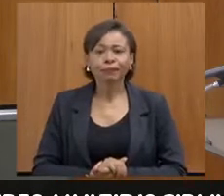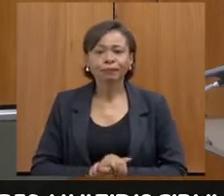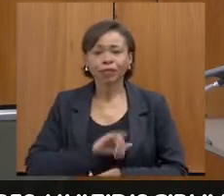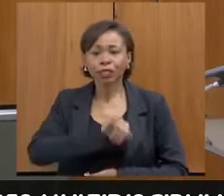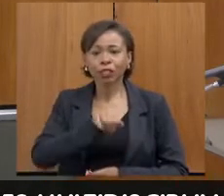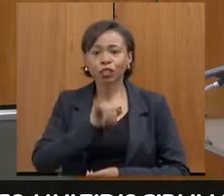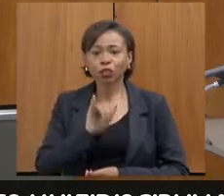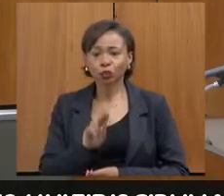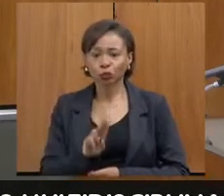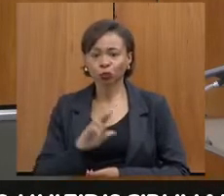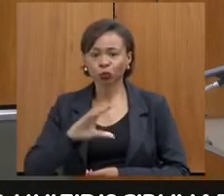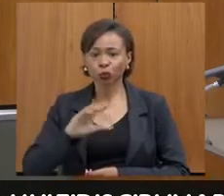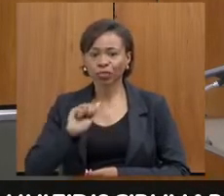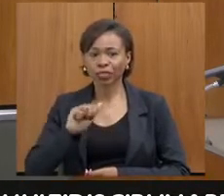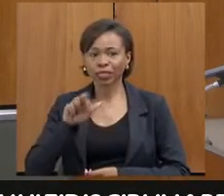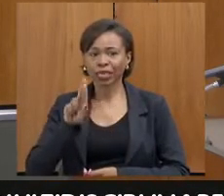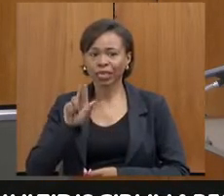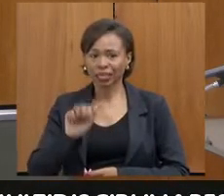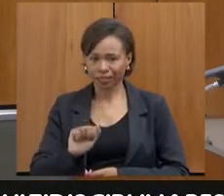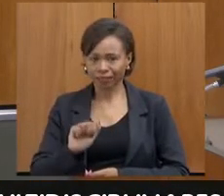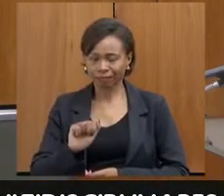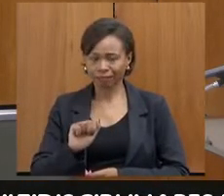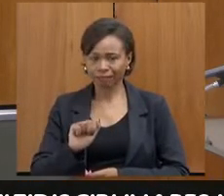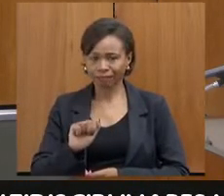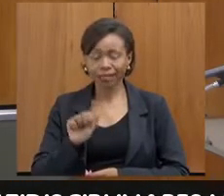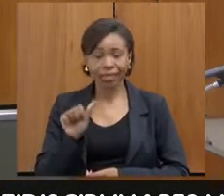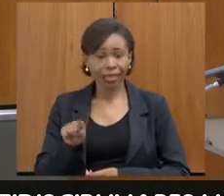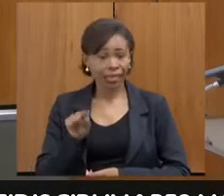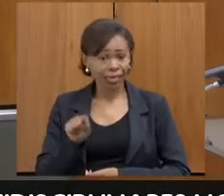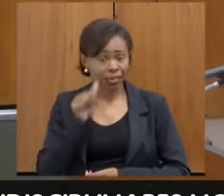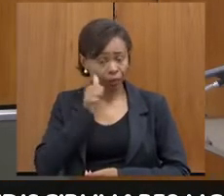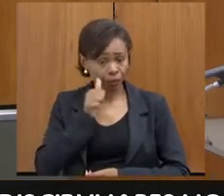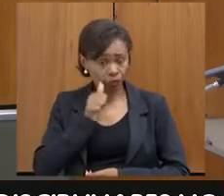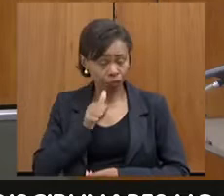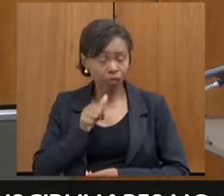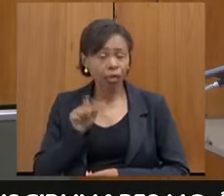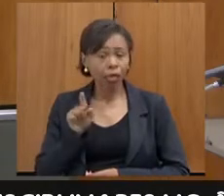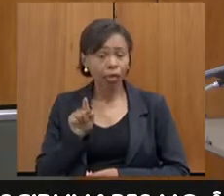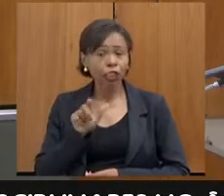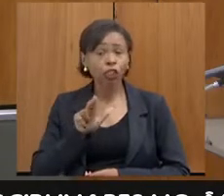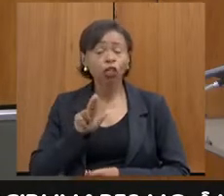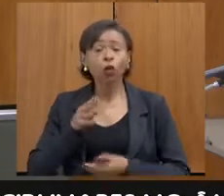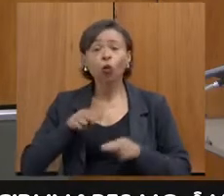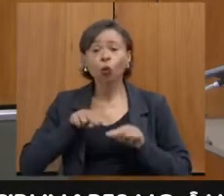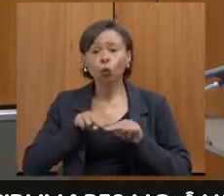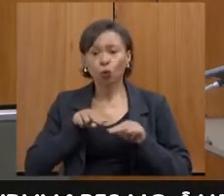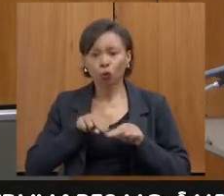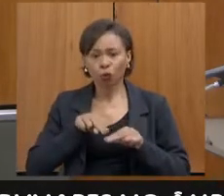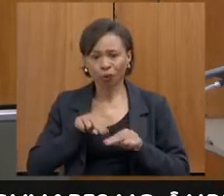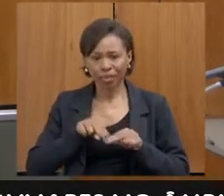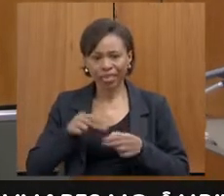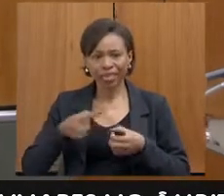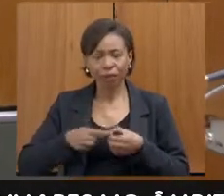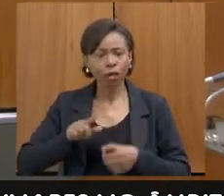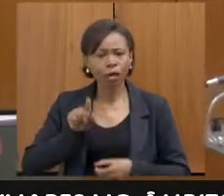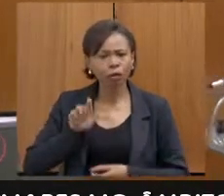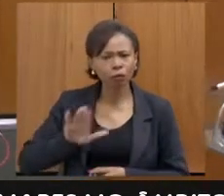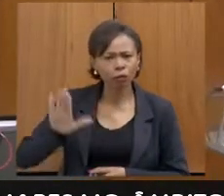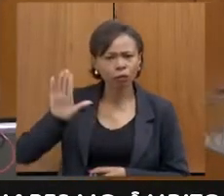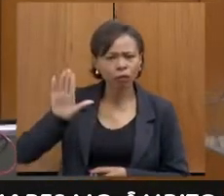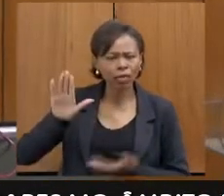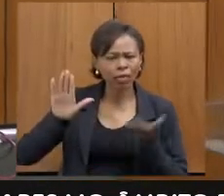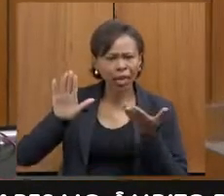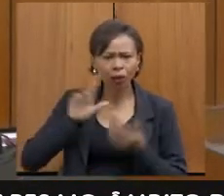A Jussiara, ela, que é do município de Uberaba, levantou a mão, Jussiara, você gostaria de